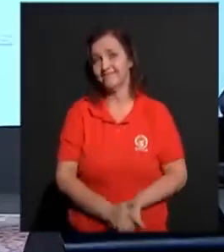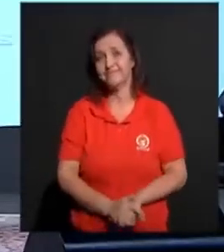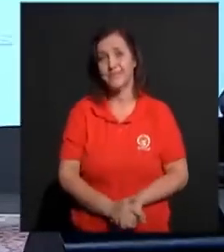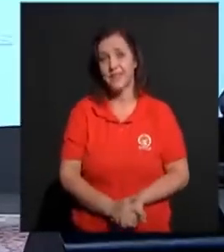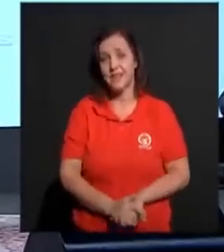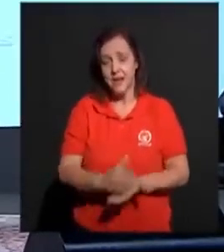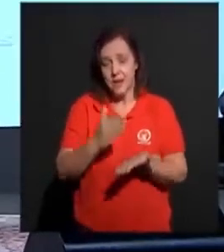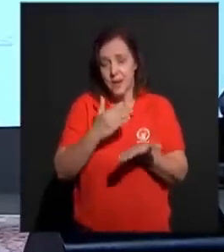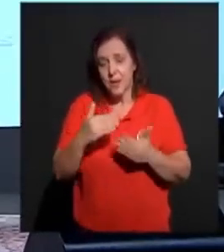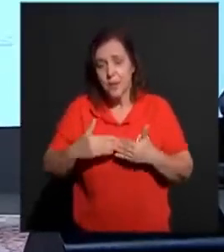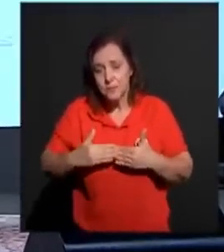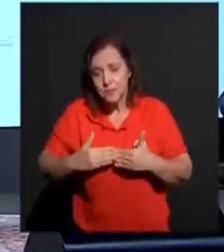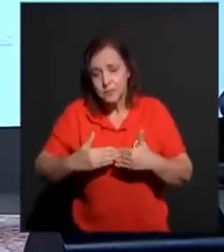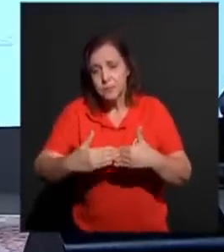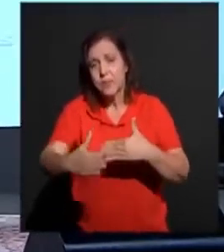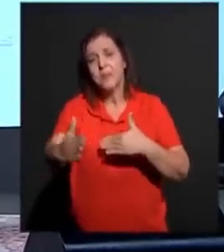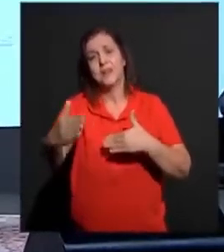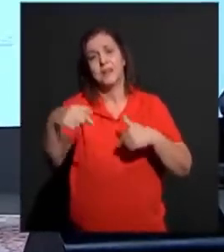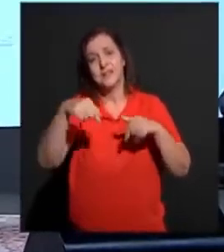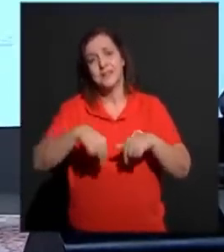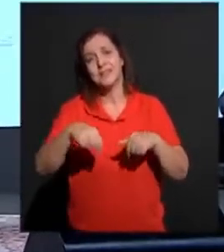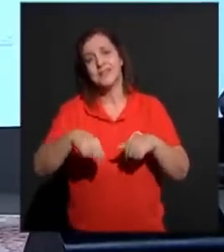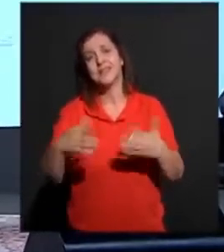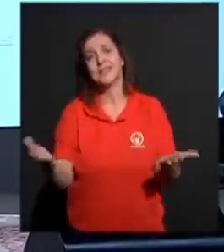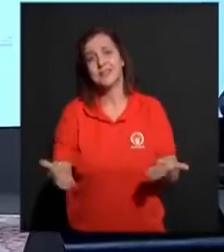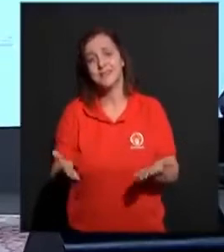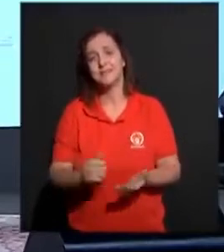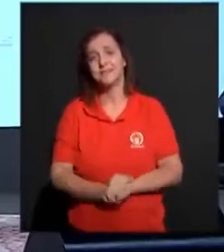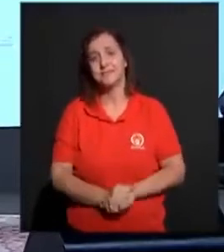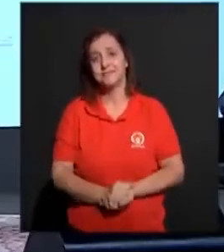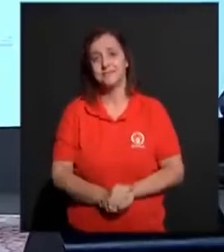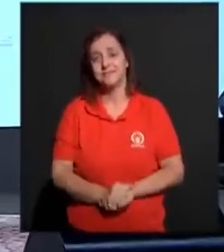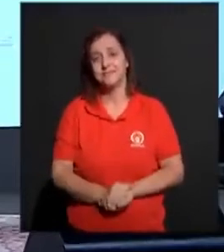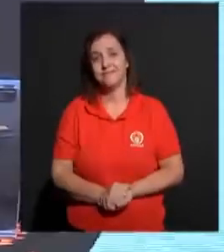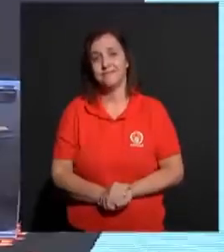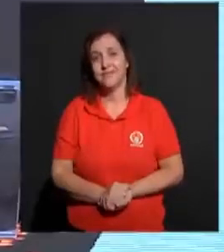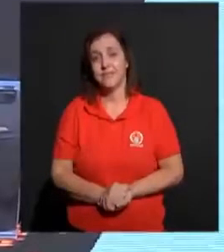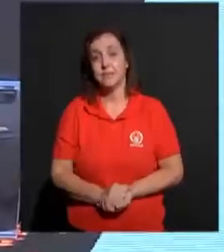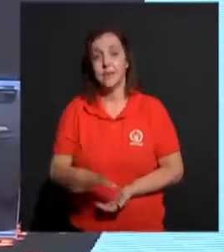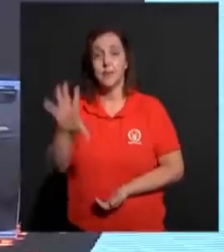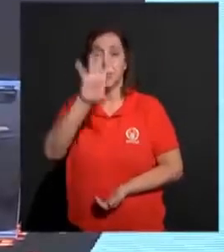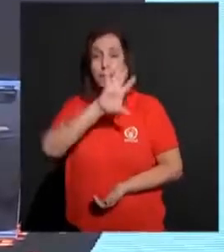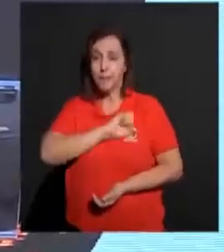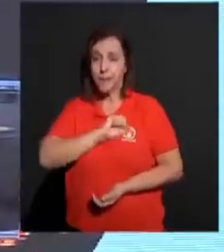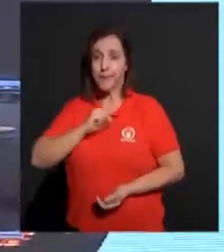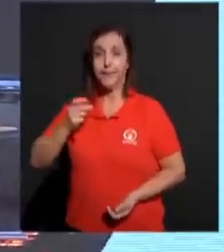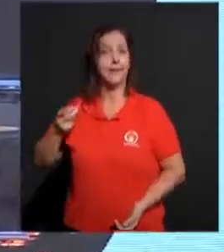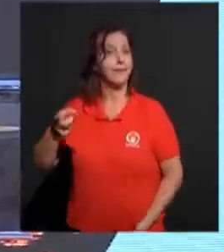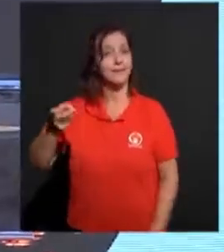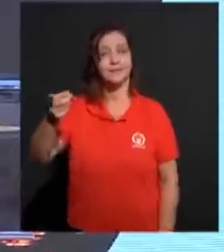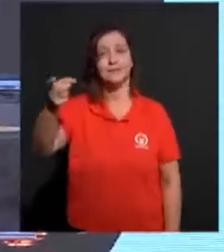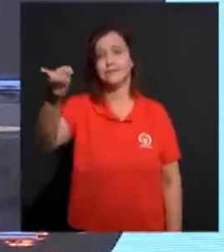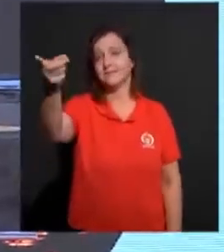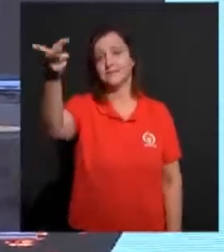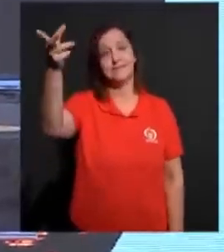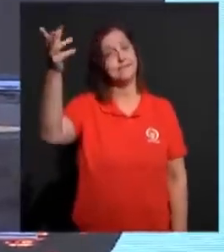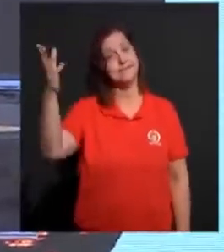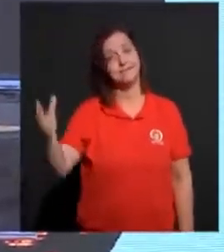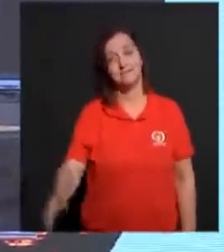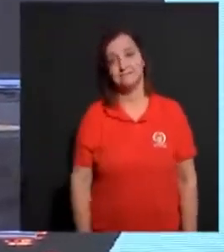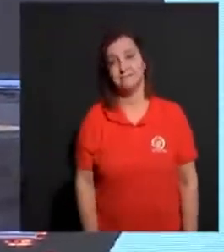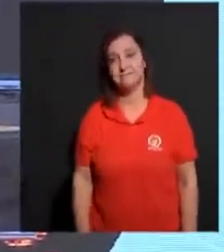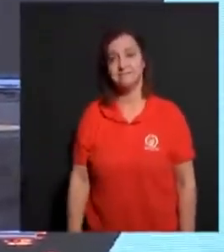Começa aqui. Mas o amor vai durar para a eternidade. E nós estamos dizendo que